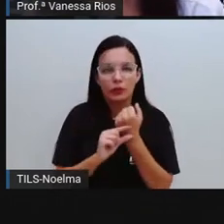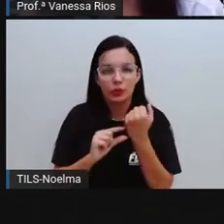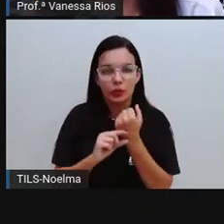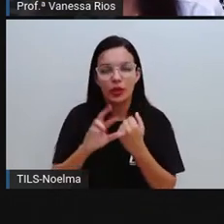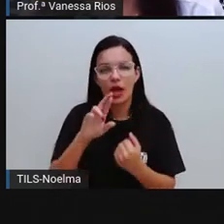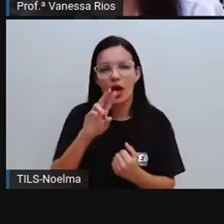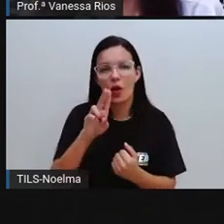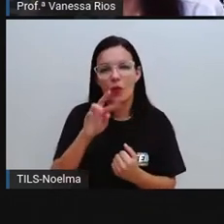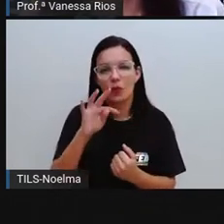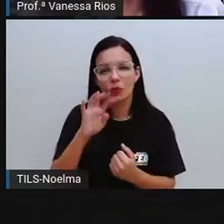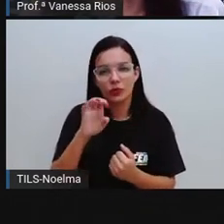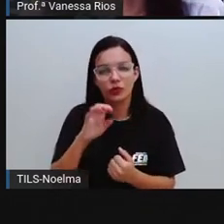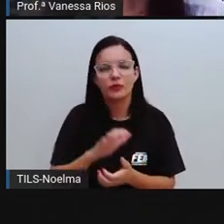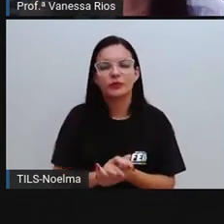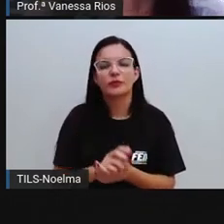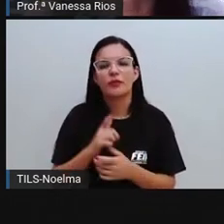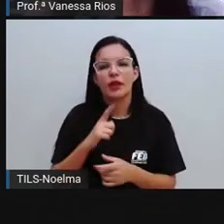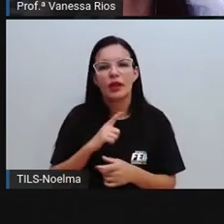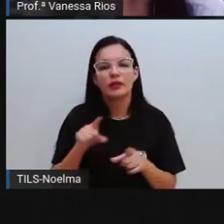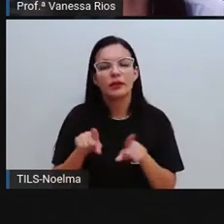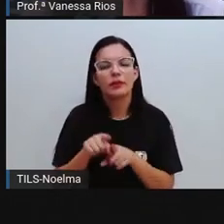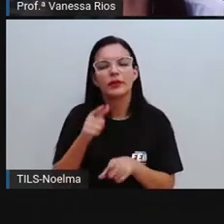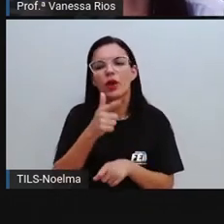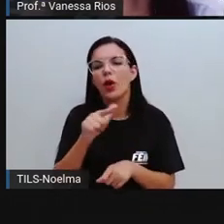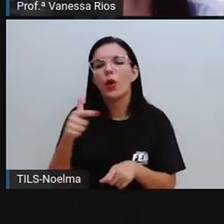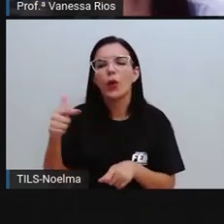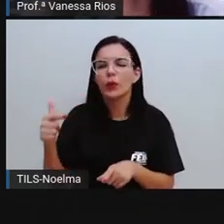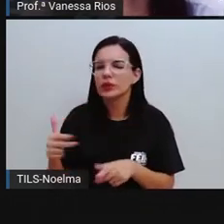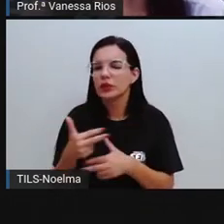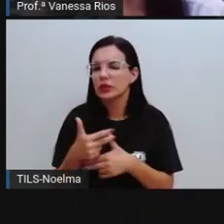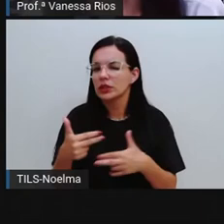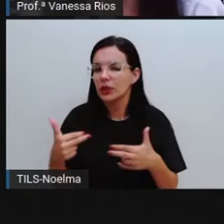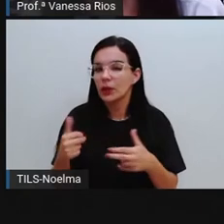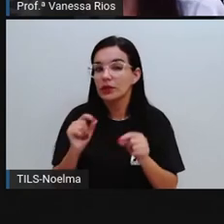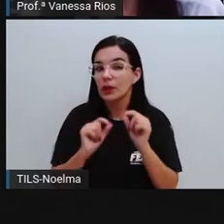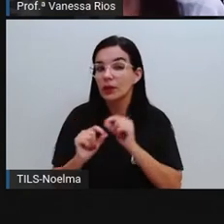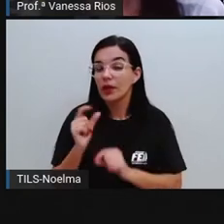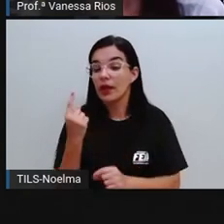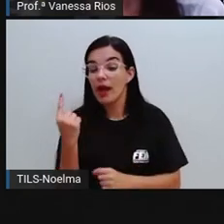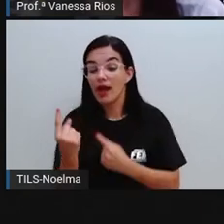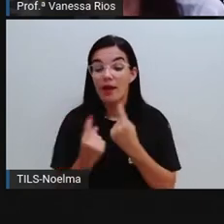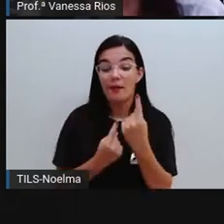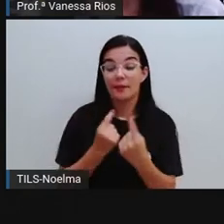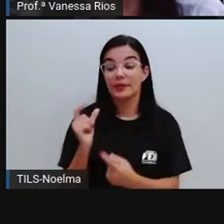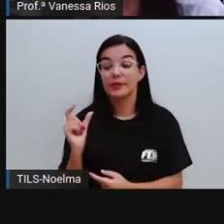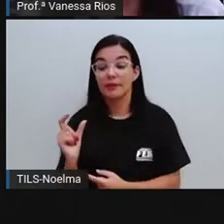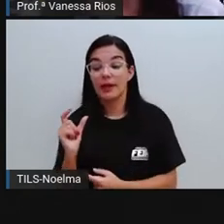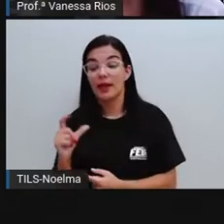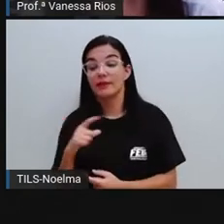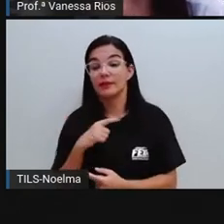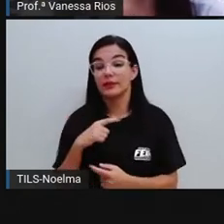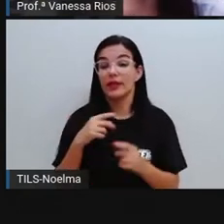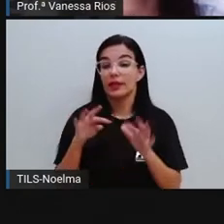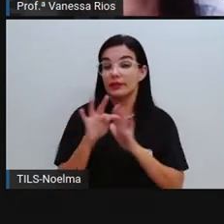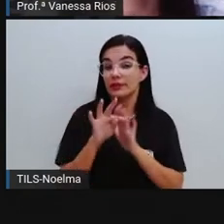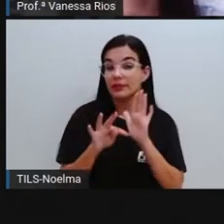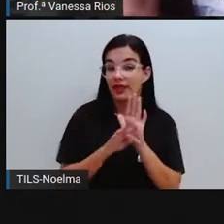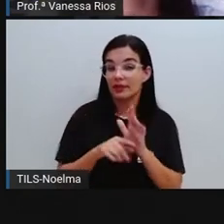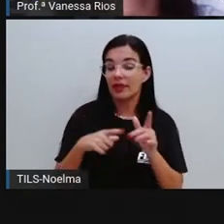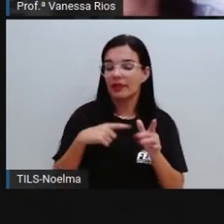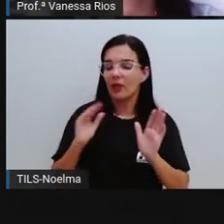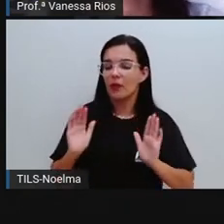precisa observar outras questões, não é? Em relação a algumas palavras que aparecem no texto e estão aí